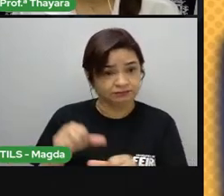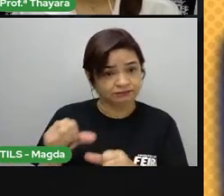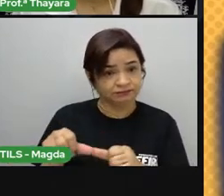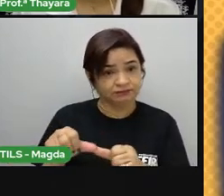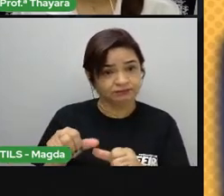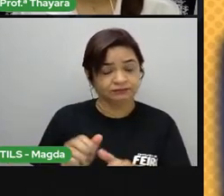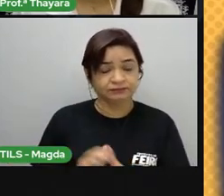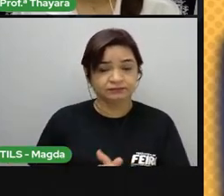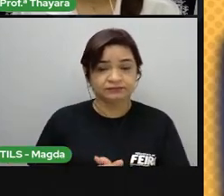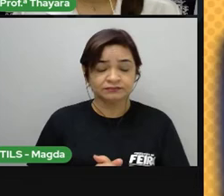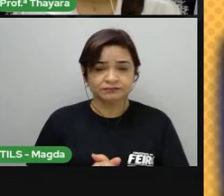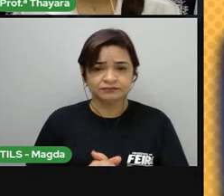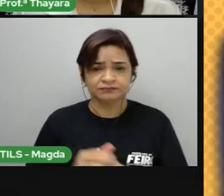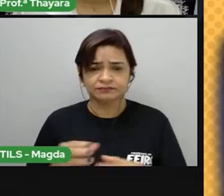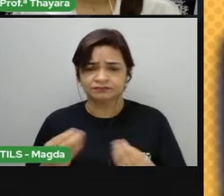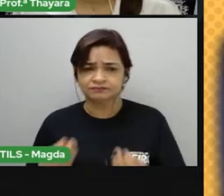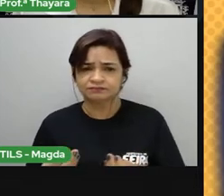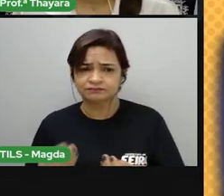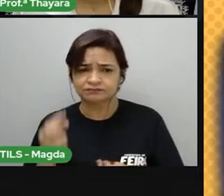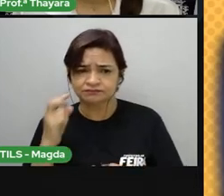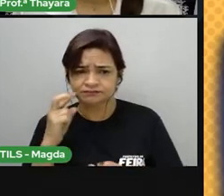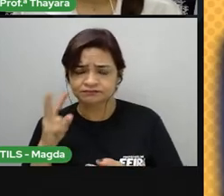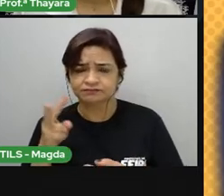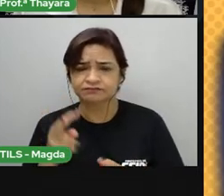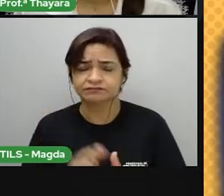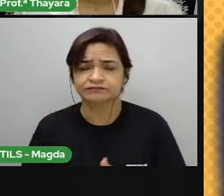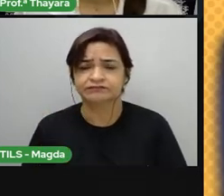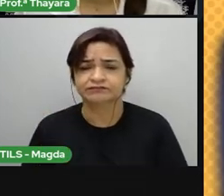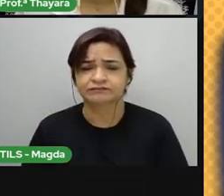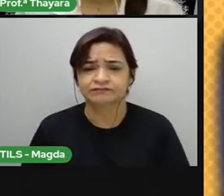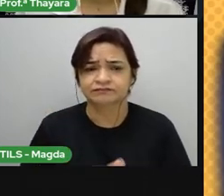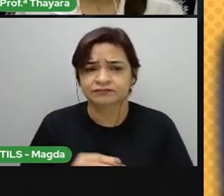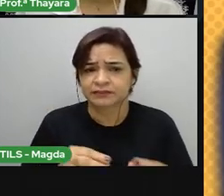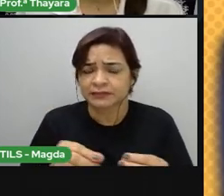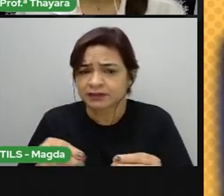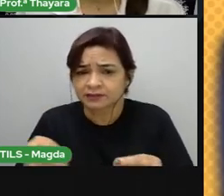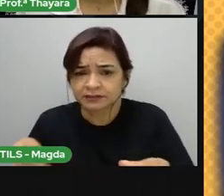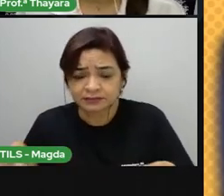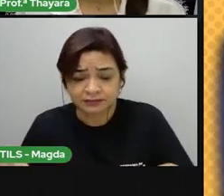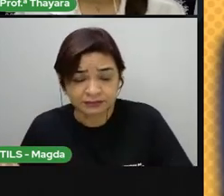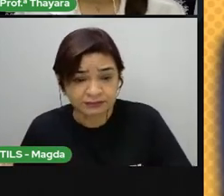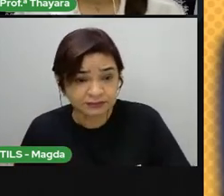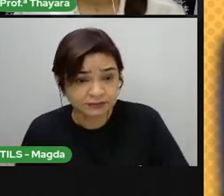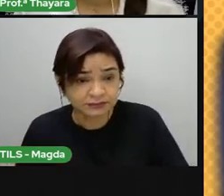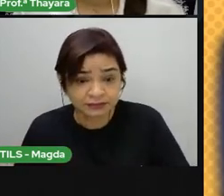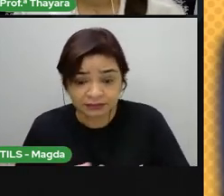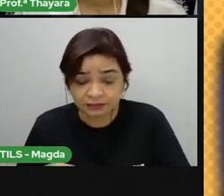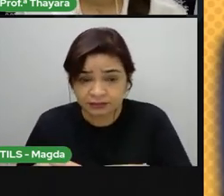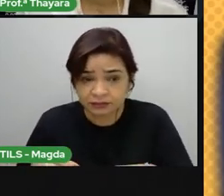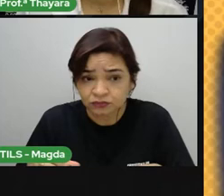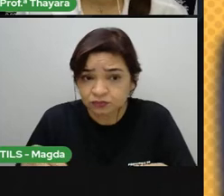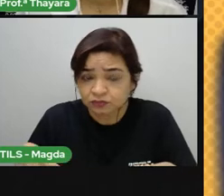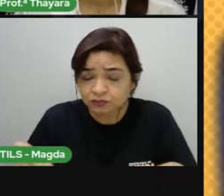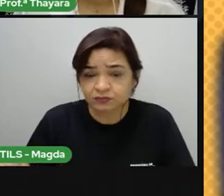Como mostrado antes, os materiais orgânicos desaparecem pela ação da decomposição.